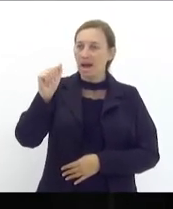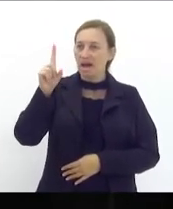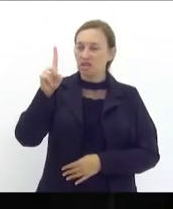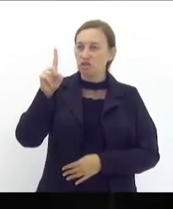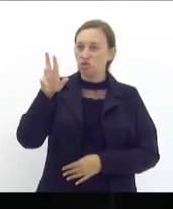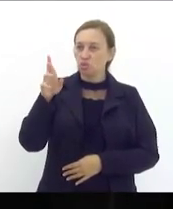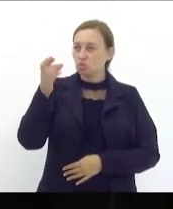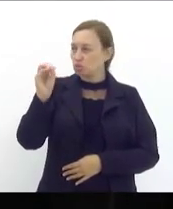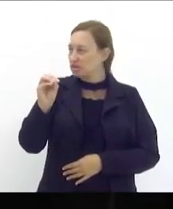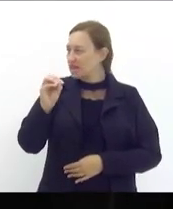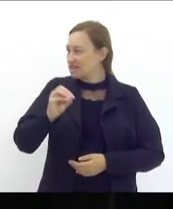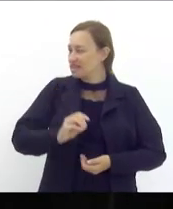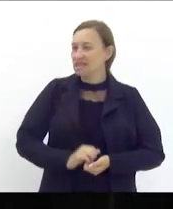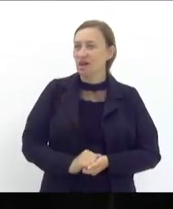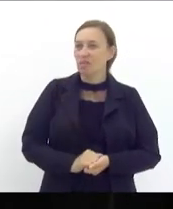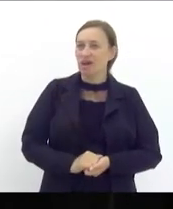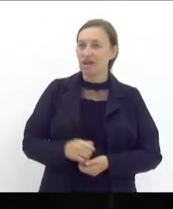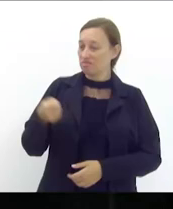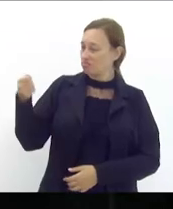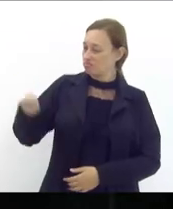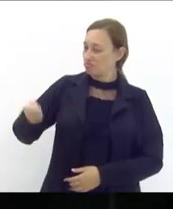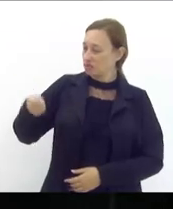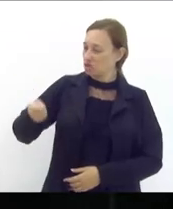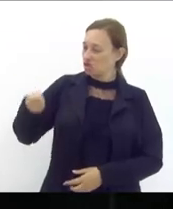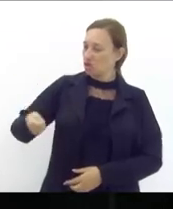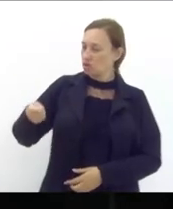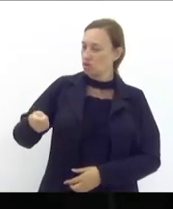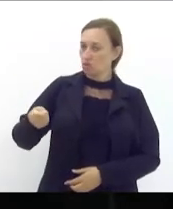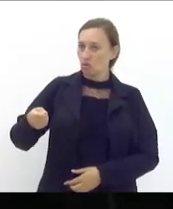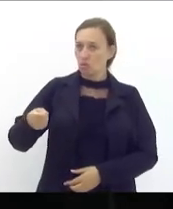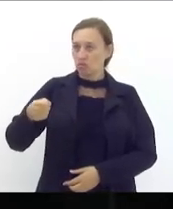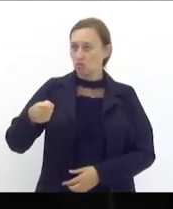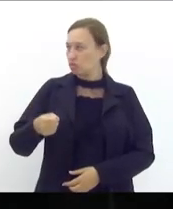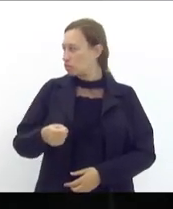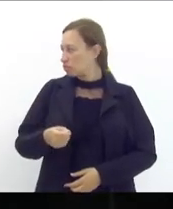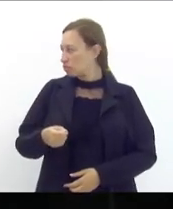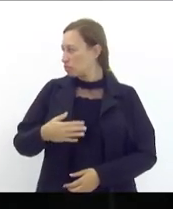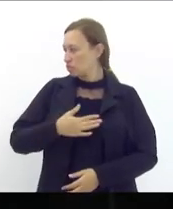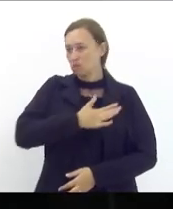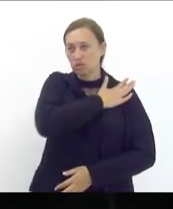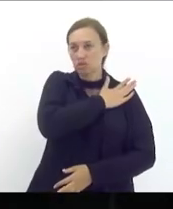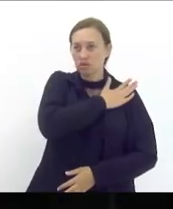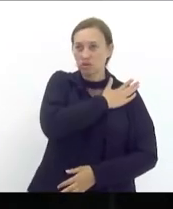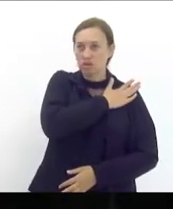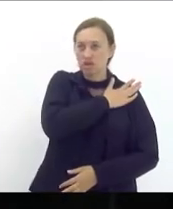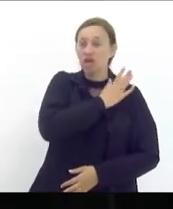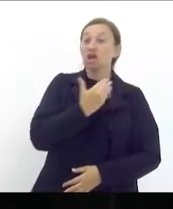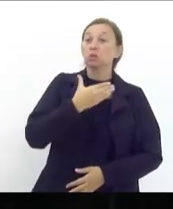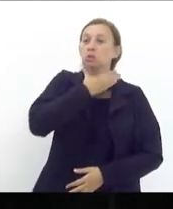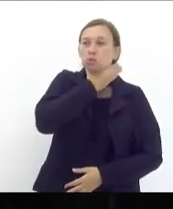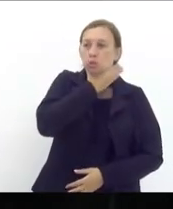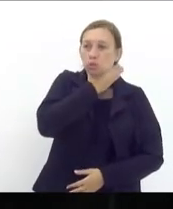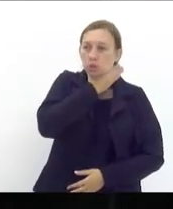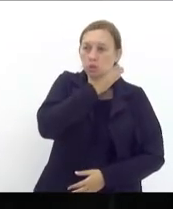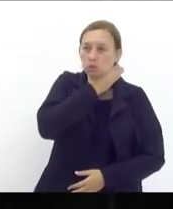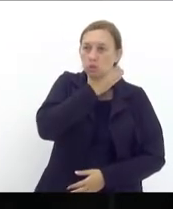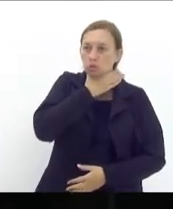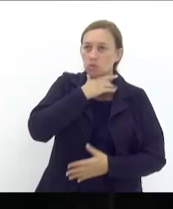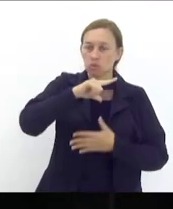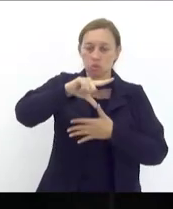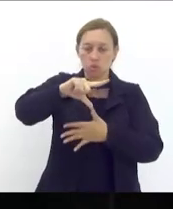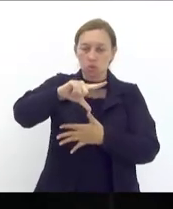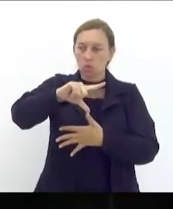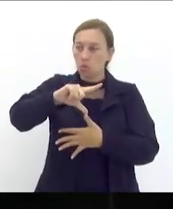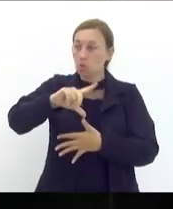esse ditador que é responsável por uma das maiores crises humanitárias que a América Latina já